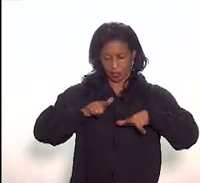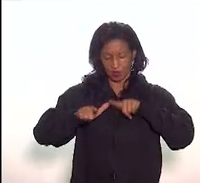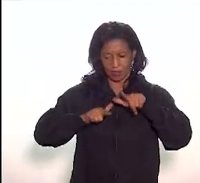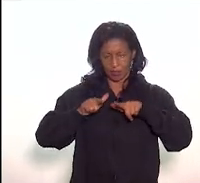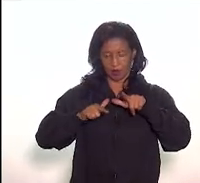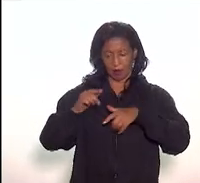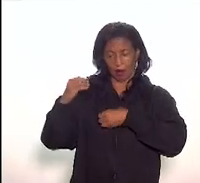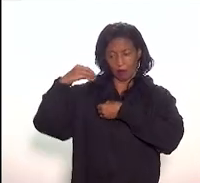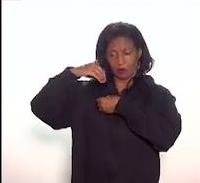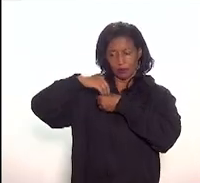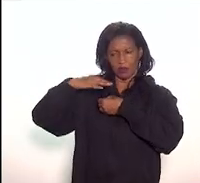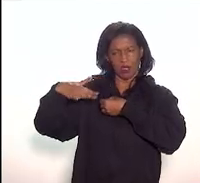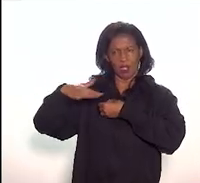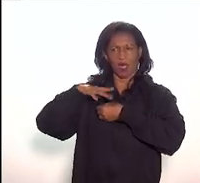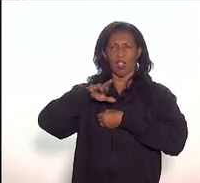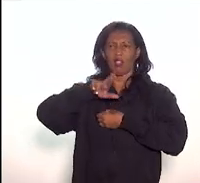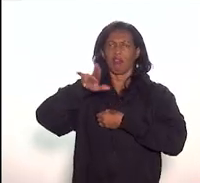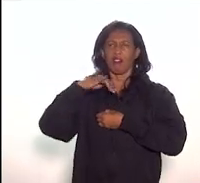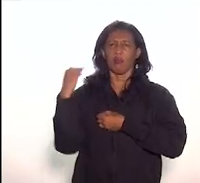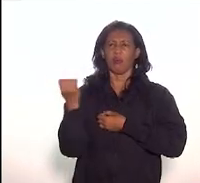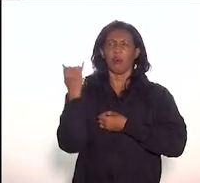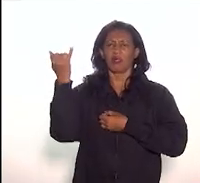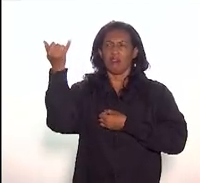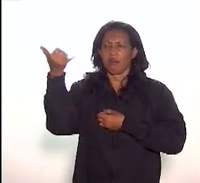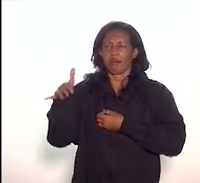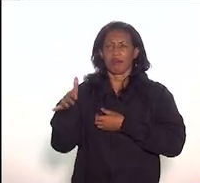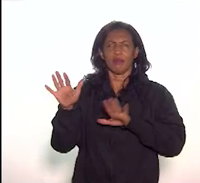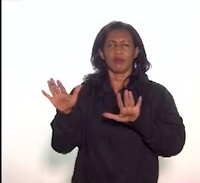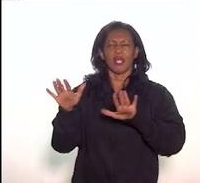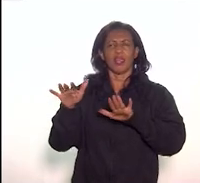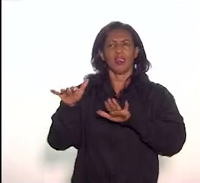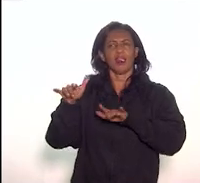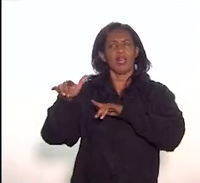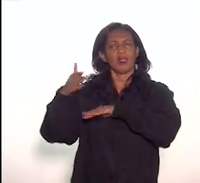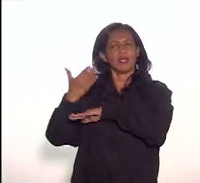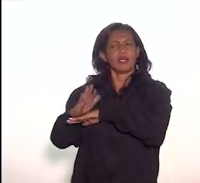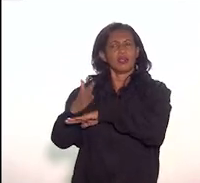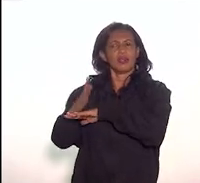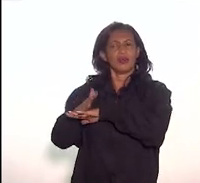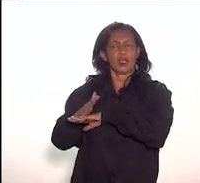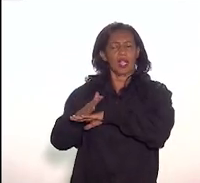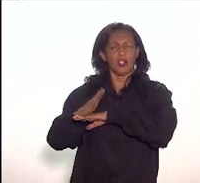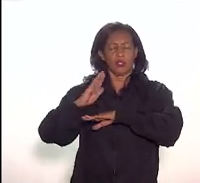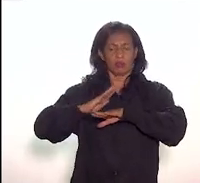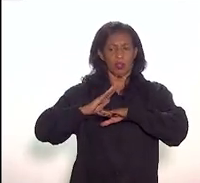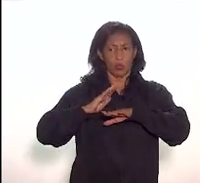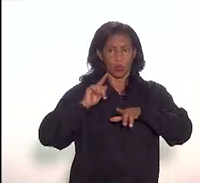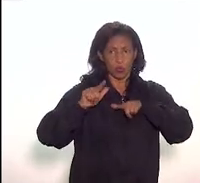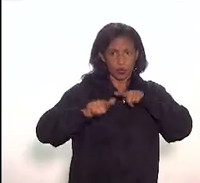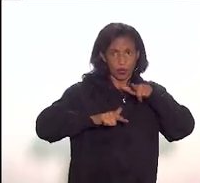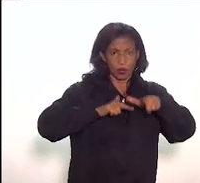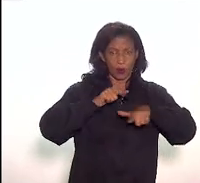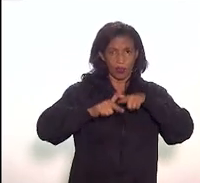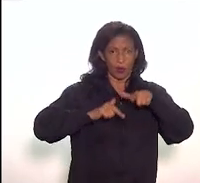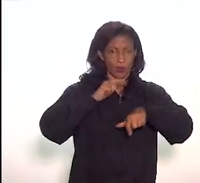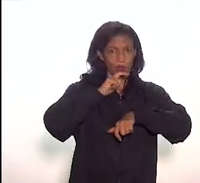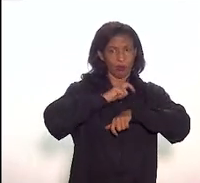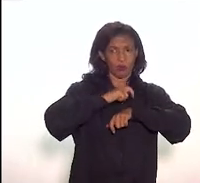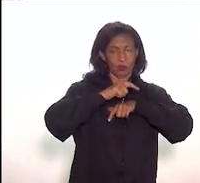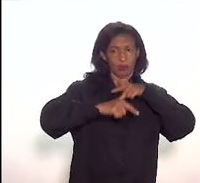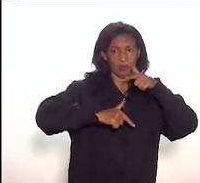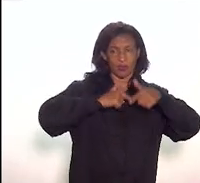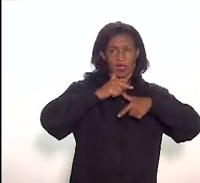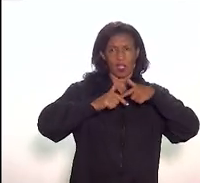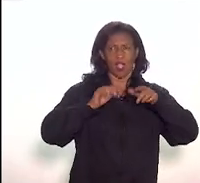não importa sobre qual conceito desenvolvam suas atividades. O seu funcionamento torna obrigatório que toda instituição